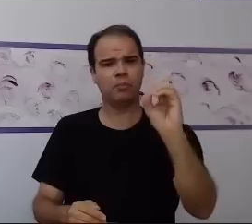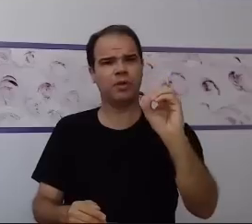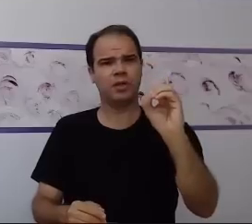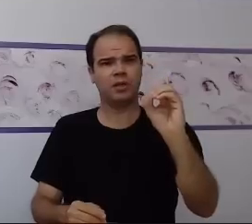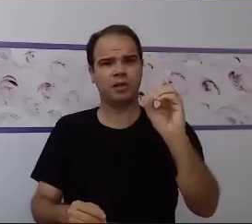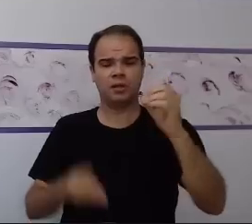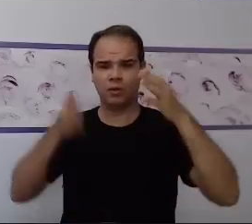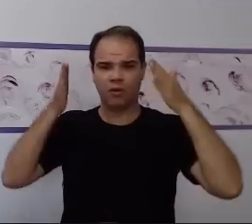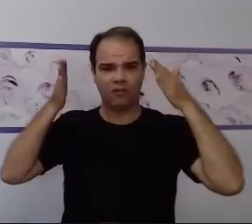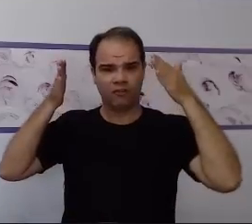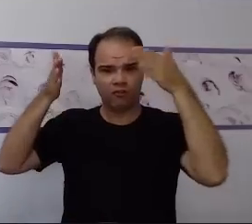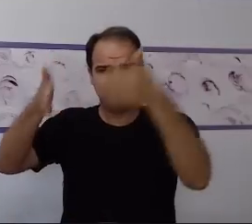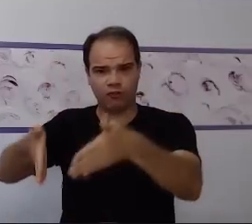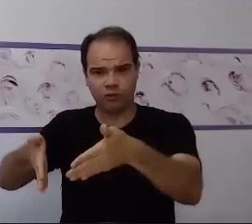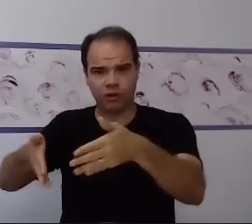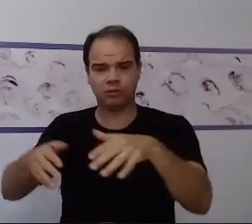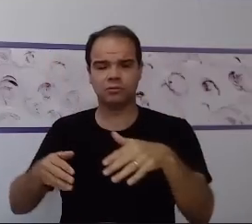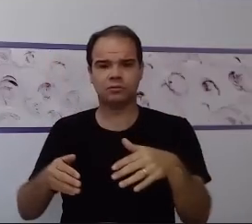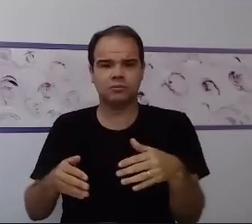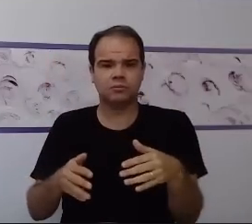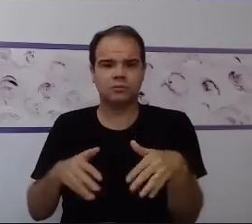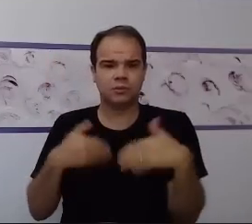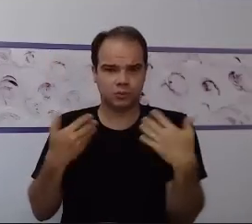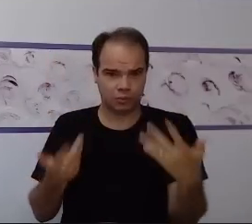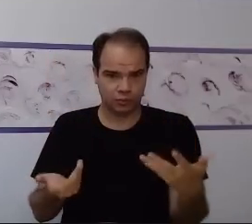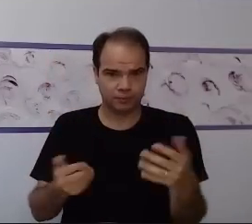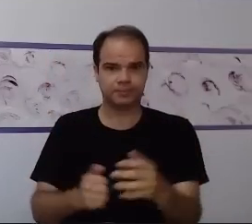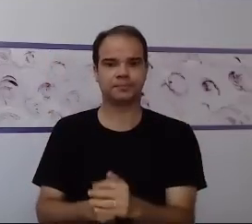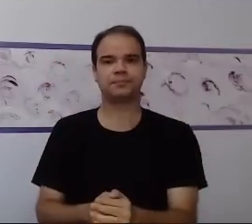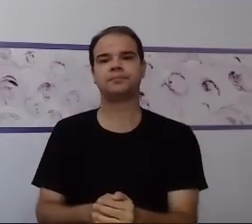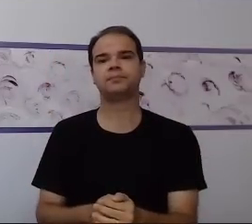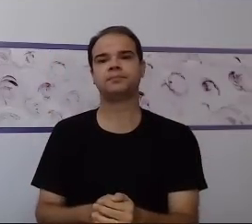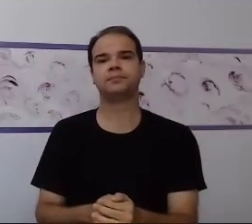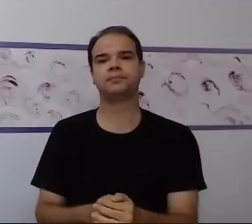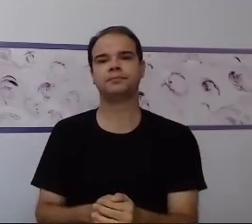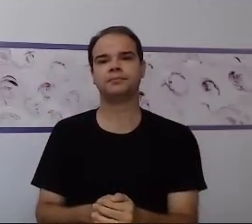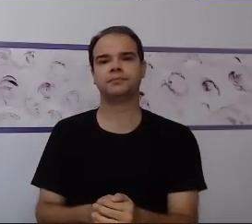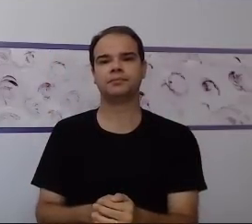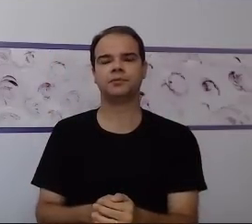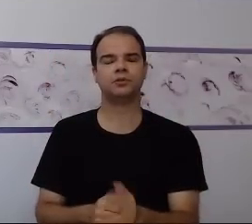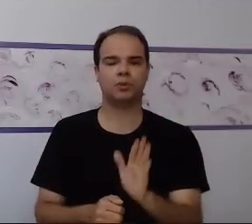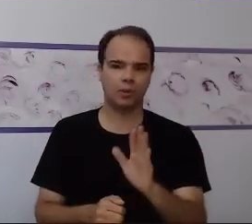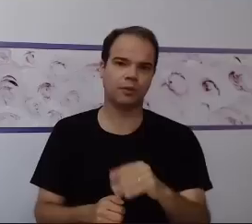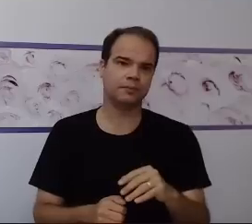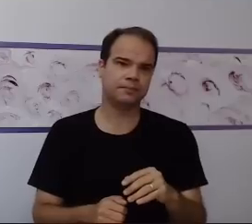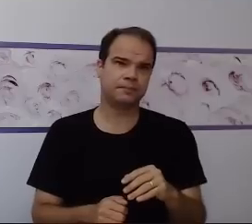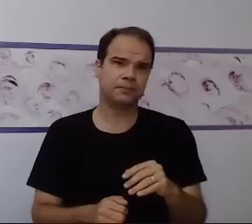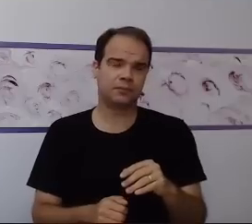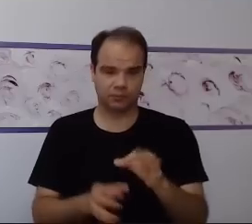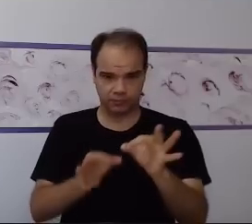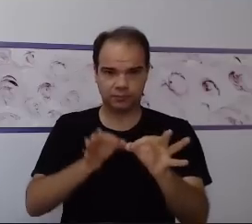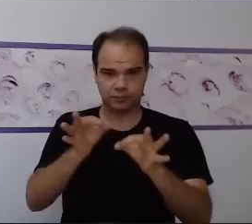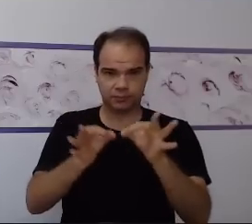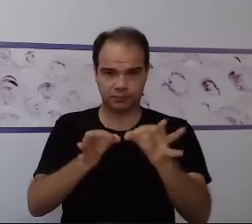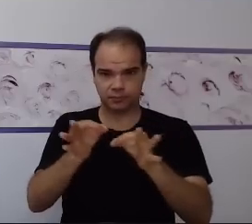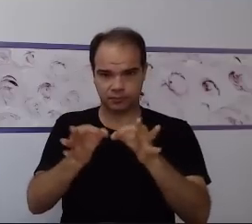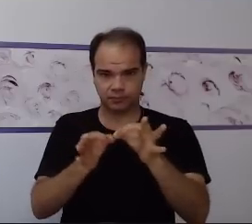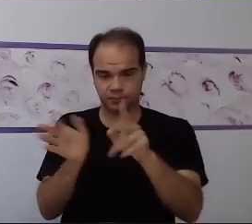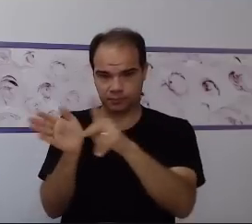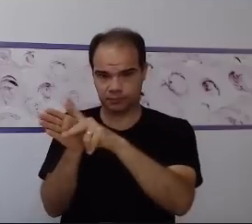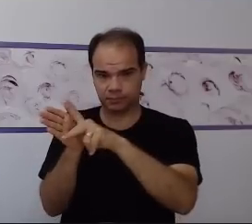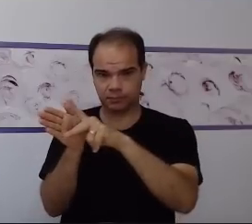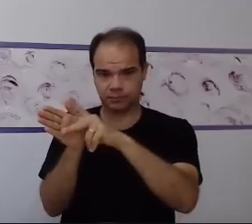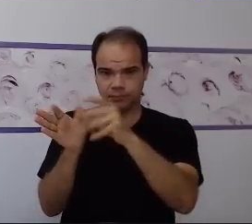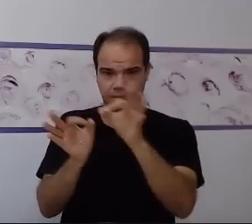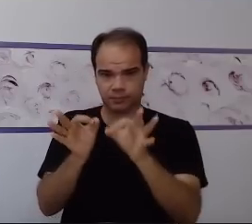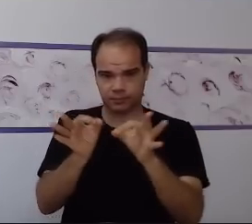objetivo? Bom, quando a gente fala de planejamento, a gente fala de identificar